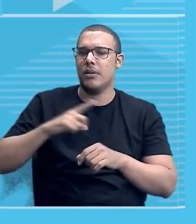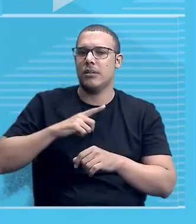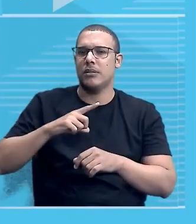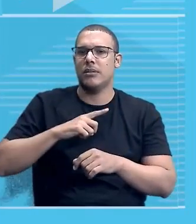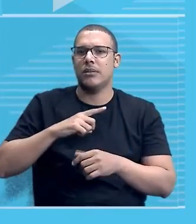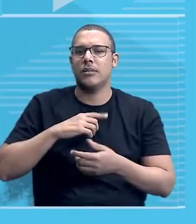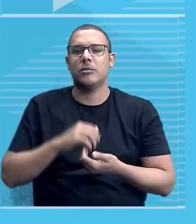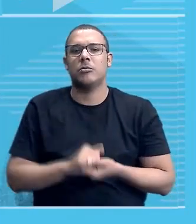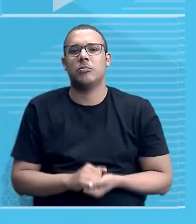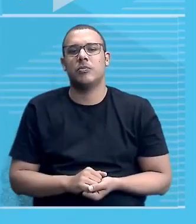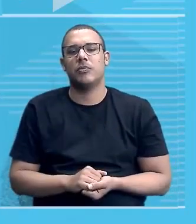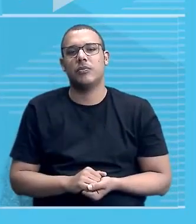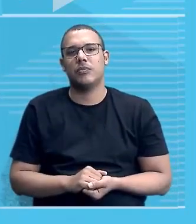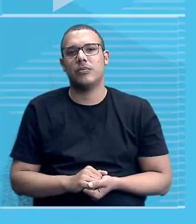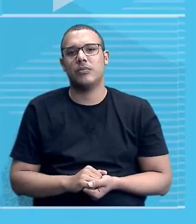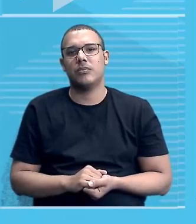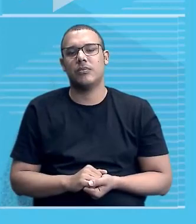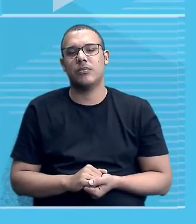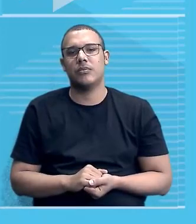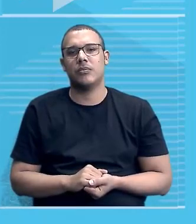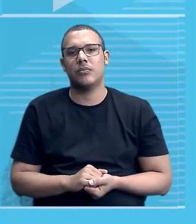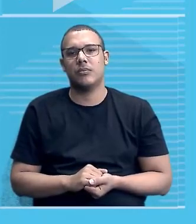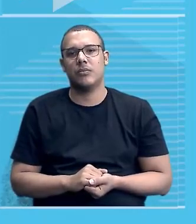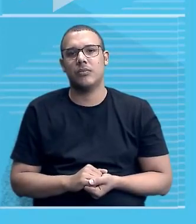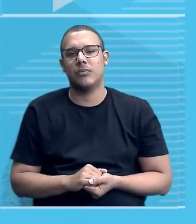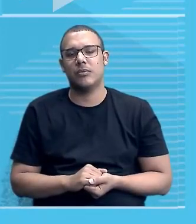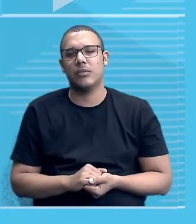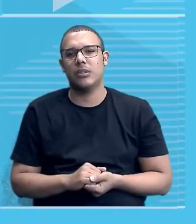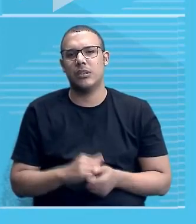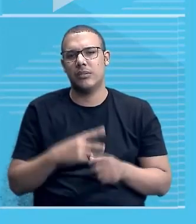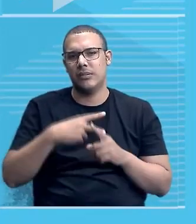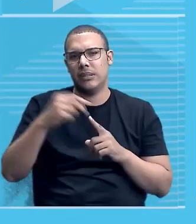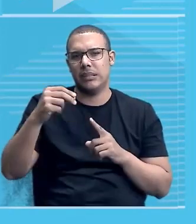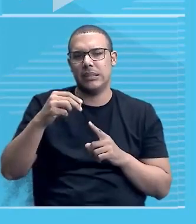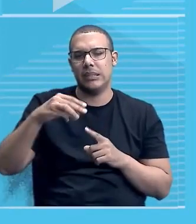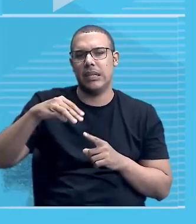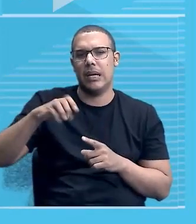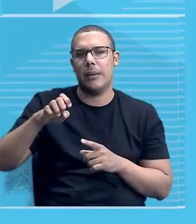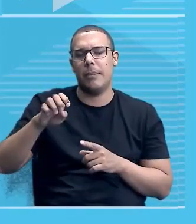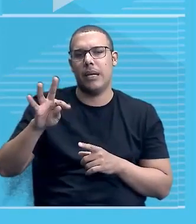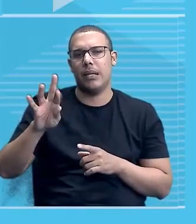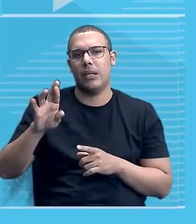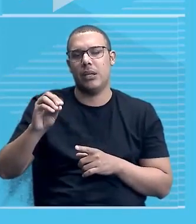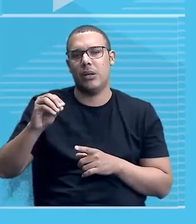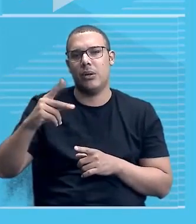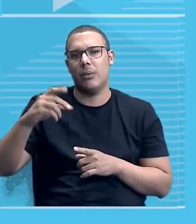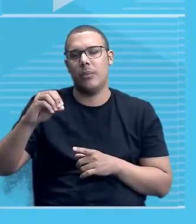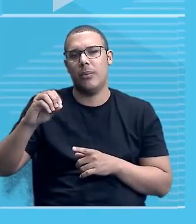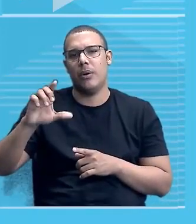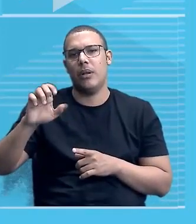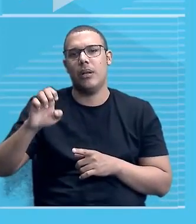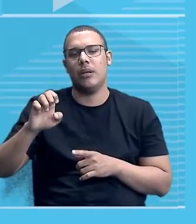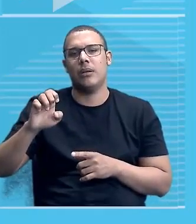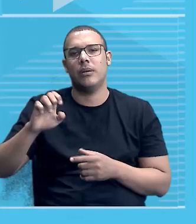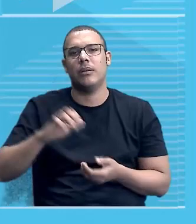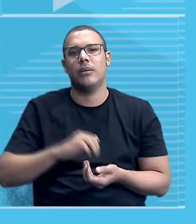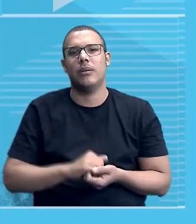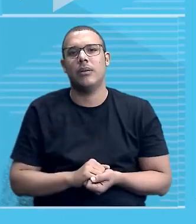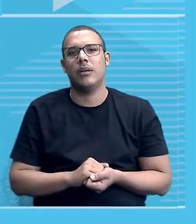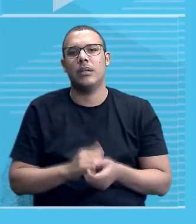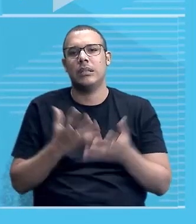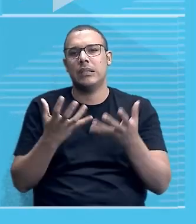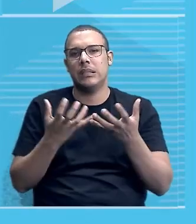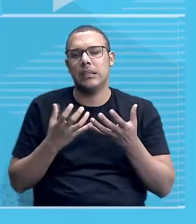junta aquela vontade de derrotar a metrópole, né? Junta com essa vontade de se